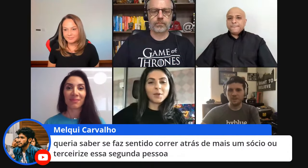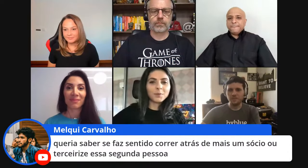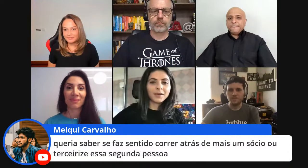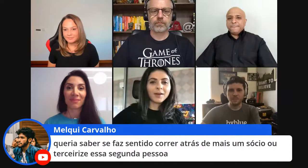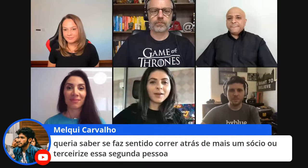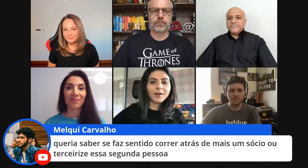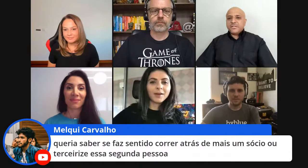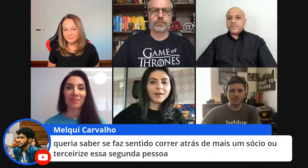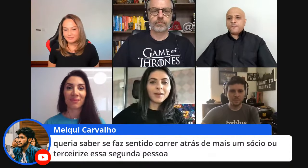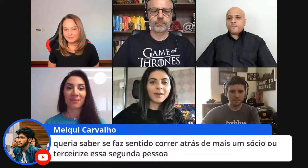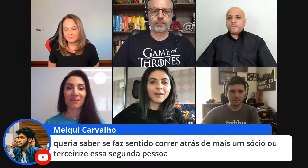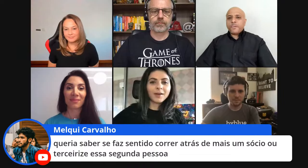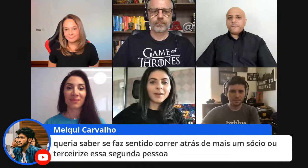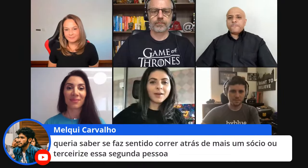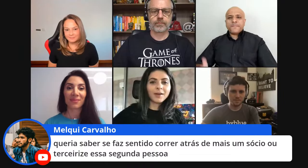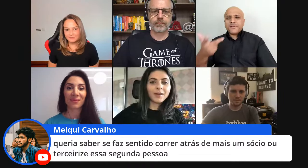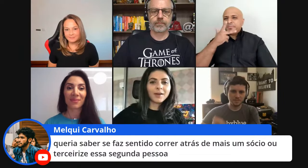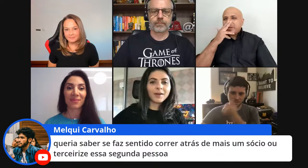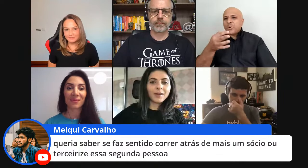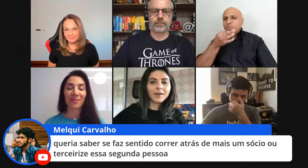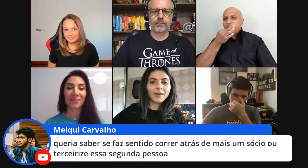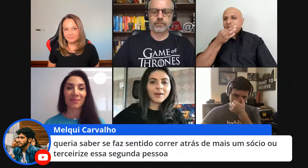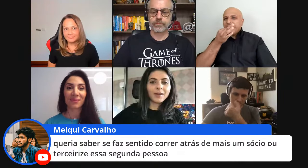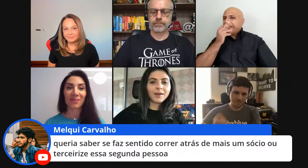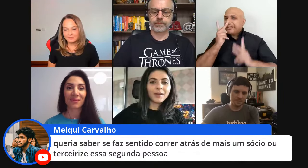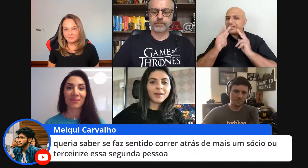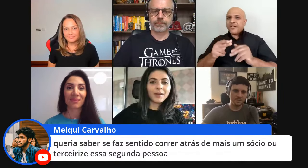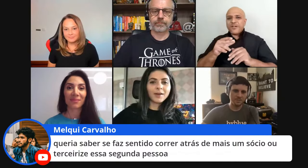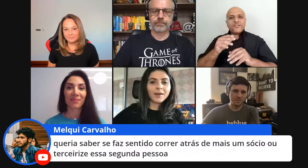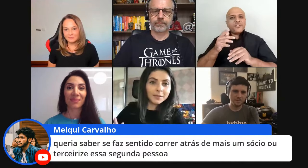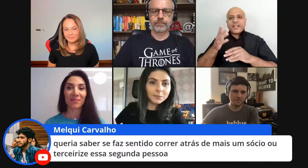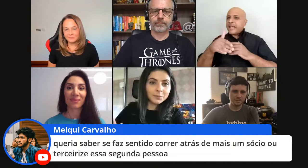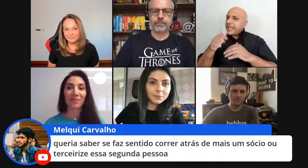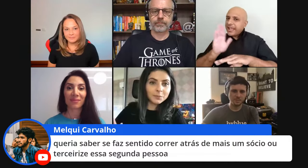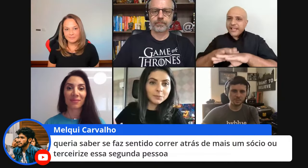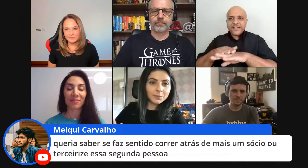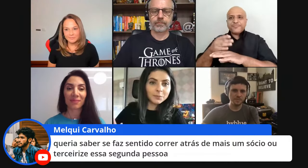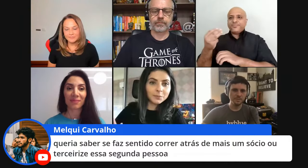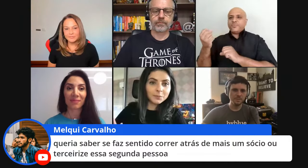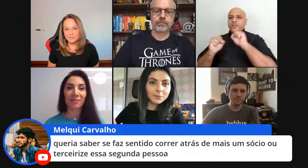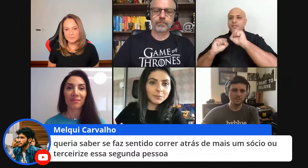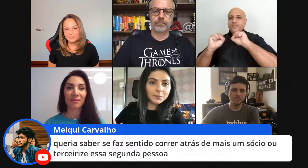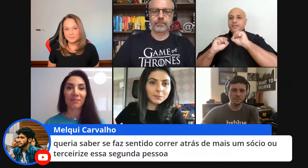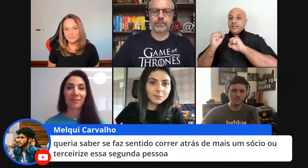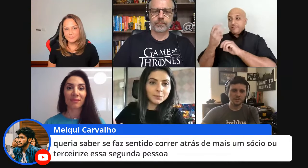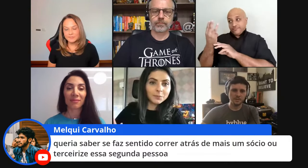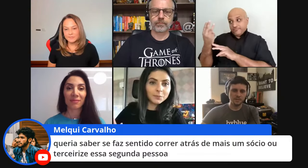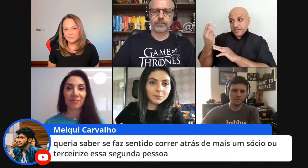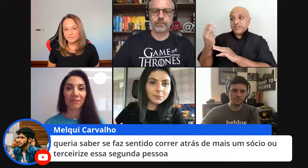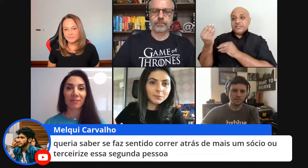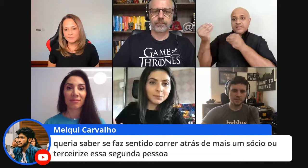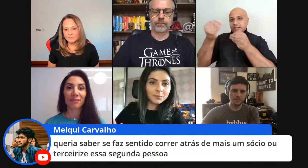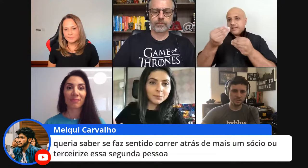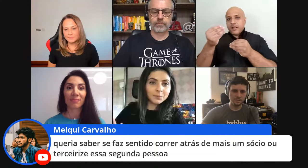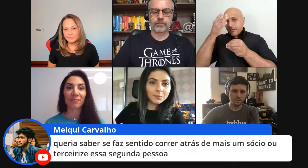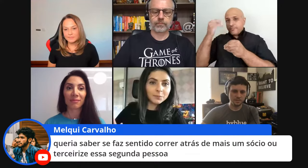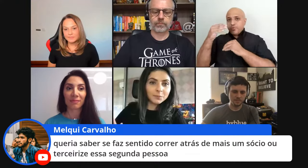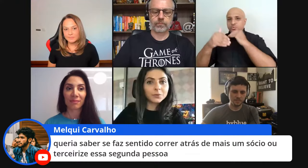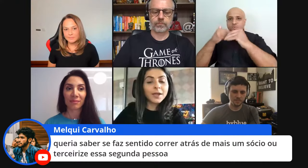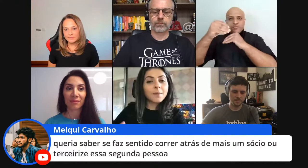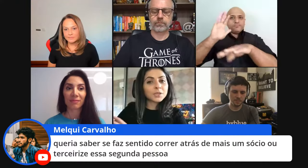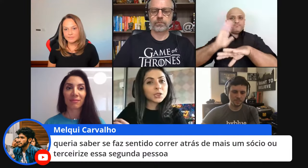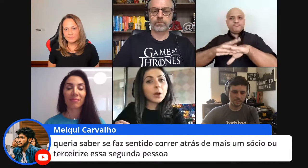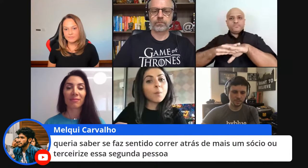a minha opinião ela é bem parecida com o que o Glauter falou inicialmente nós terceirizamos e depois as pessoas que desenvolveram de fato acabaram